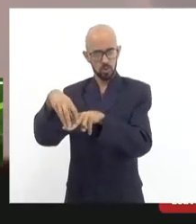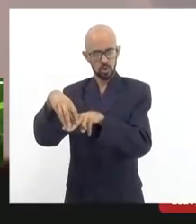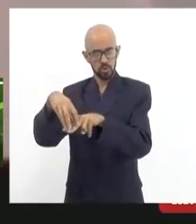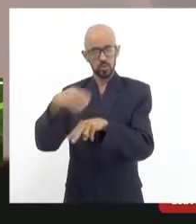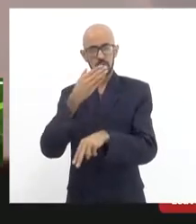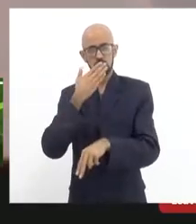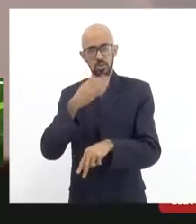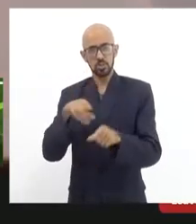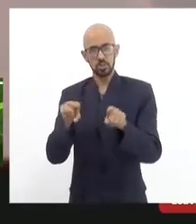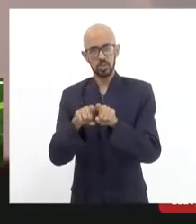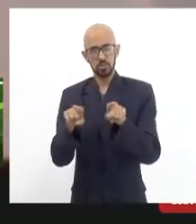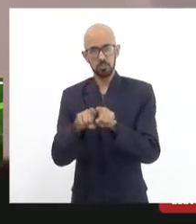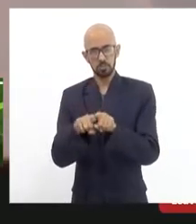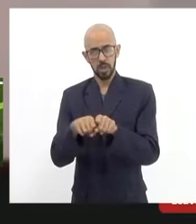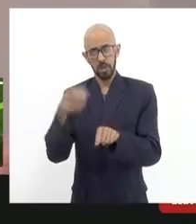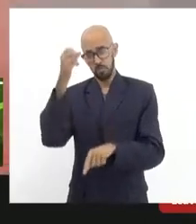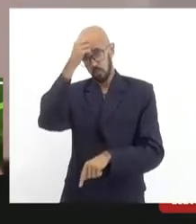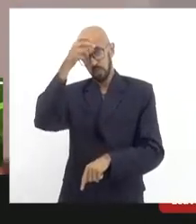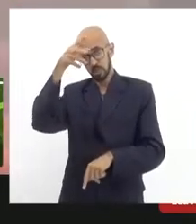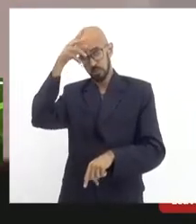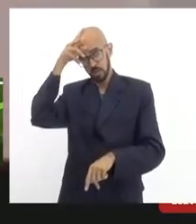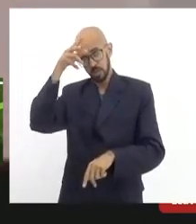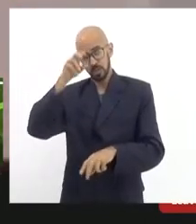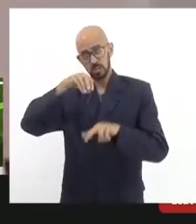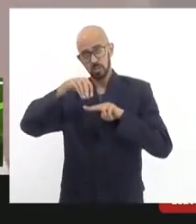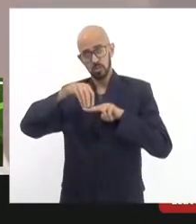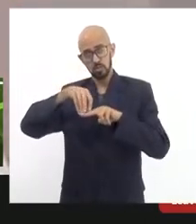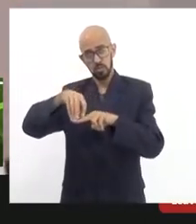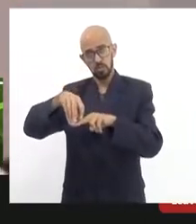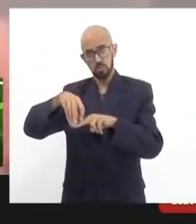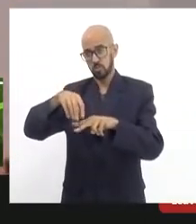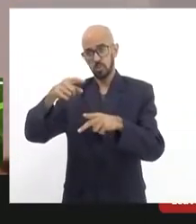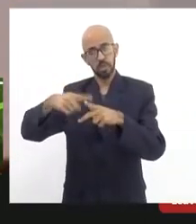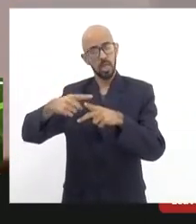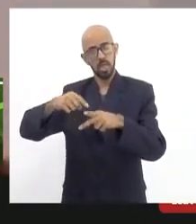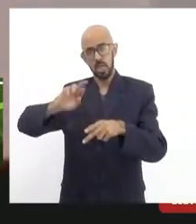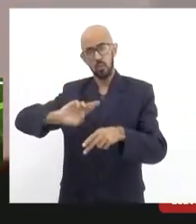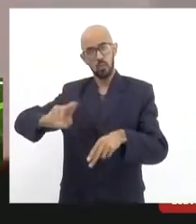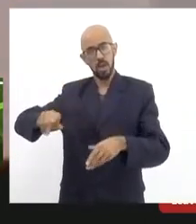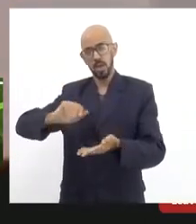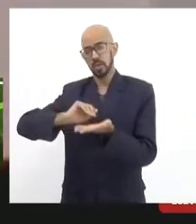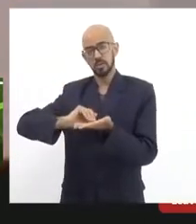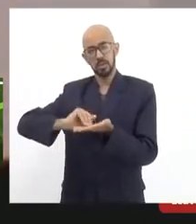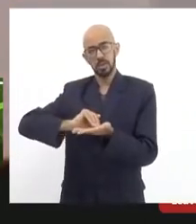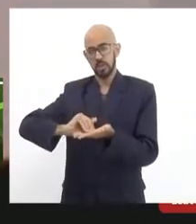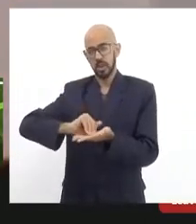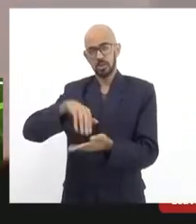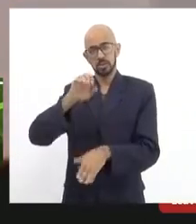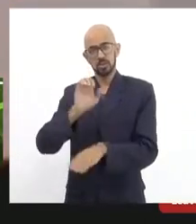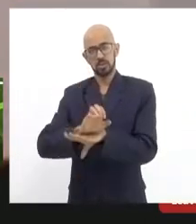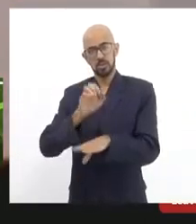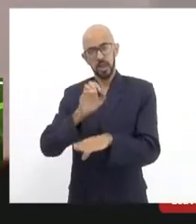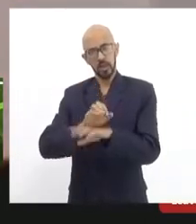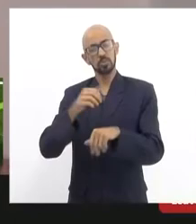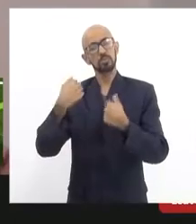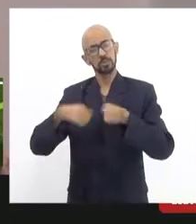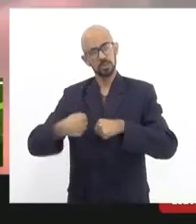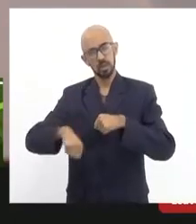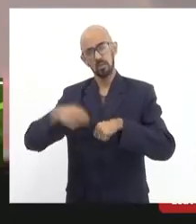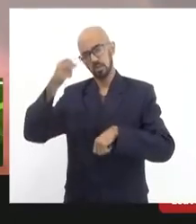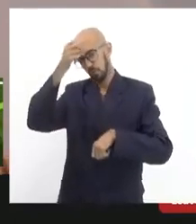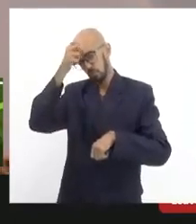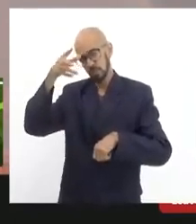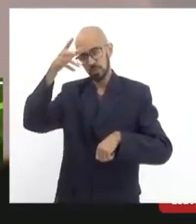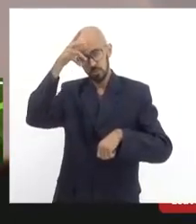municipalização do bonde porque achava que não cabia estar na secretaria de estado era um transporte mais para estar no nível municipal eu me lembro que